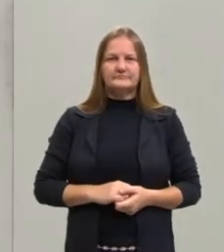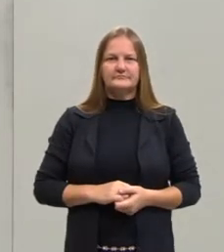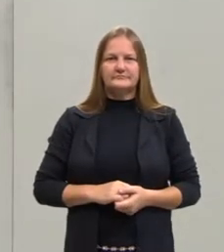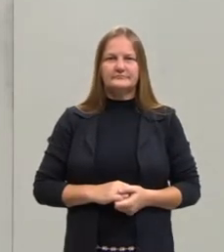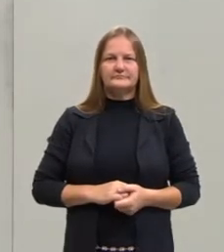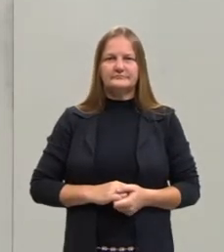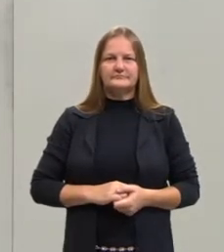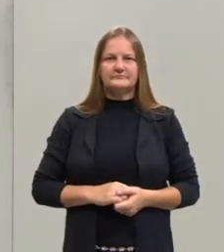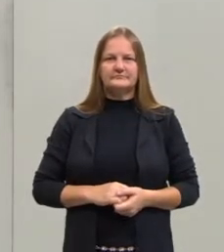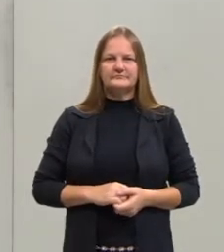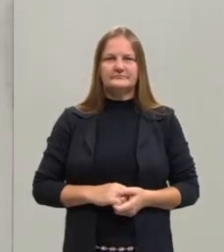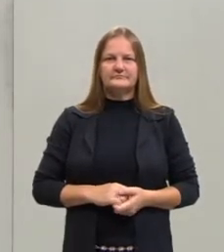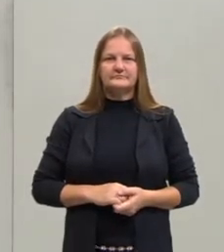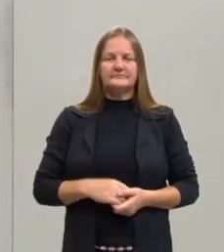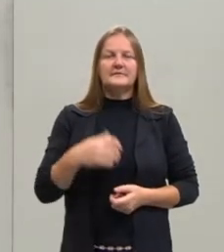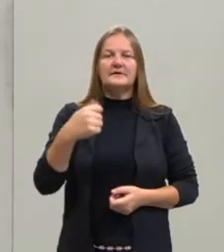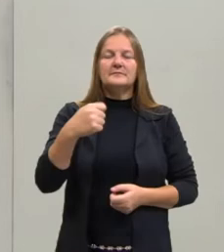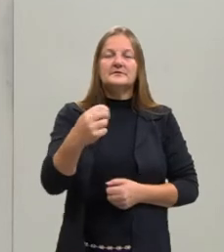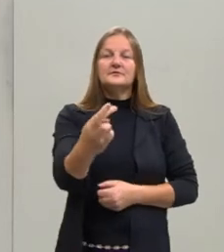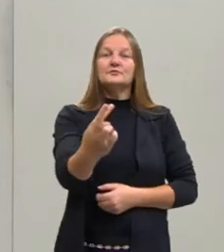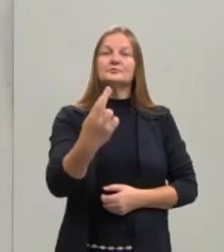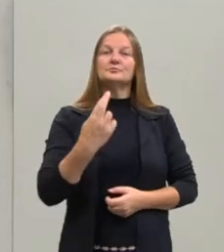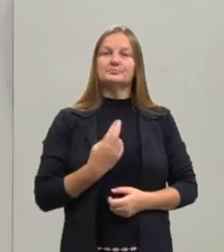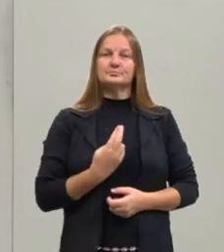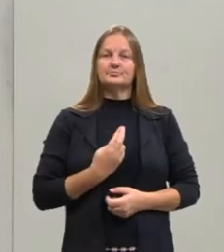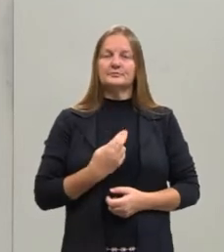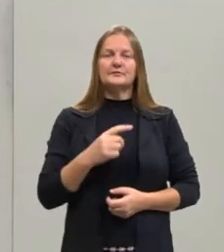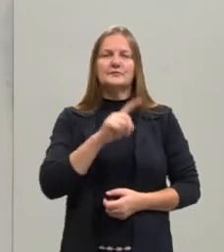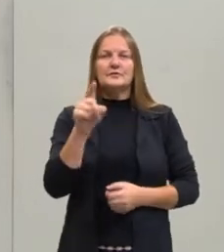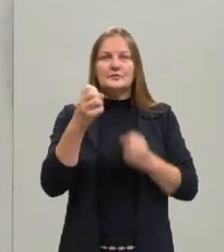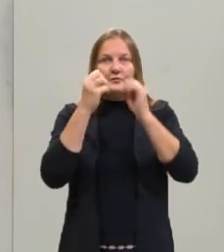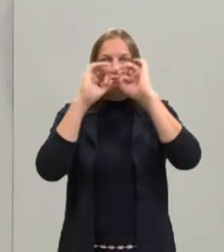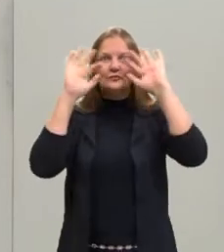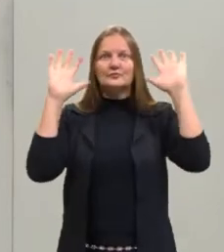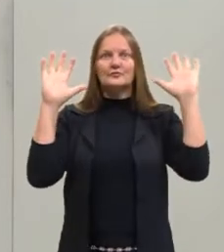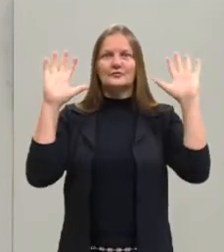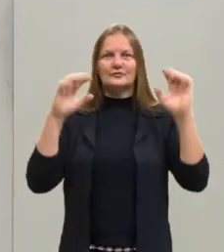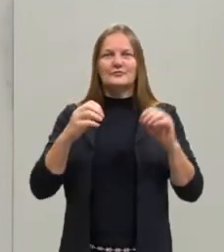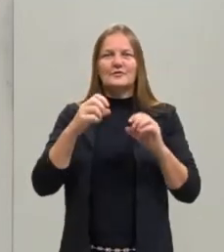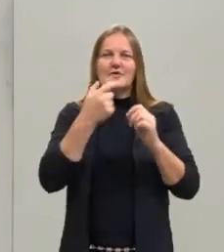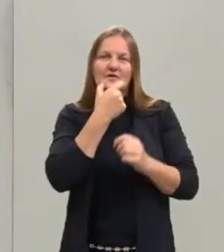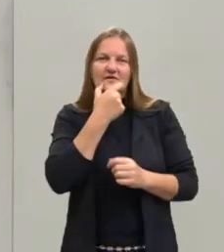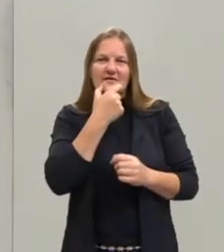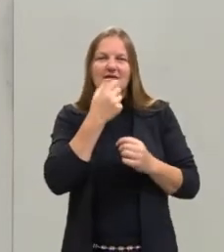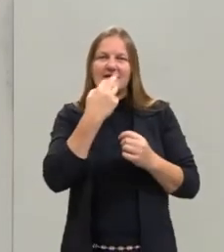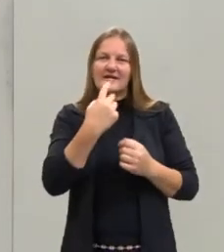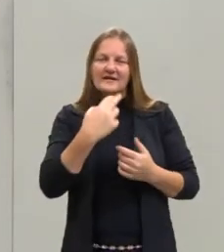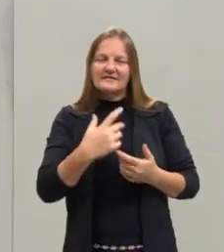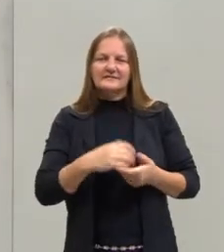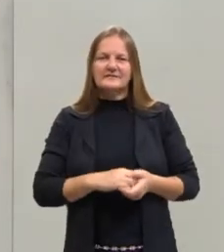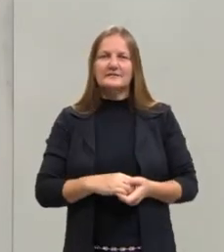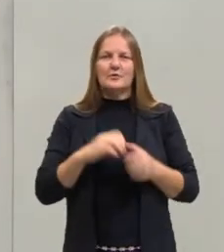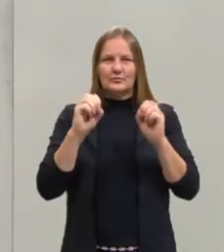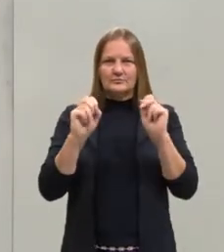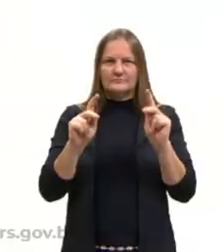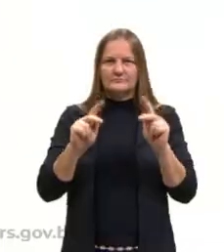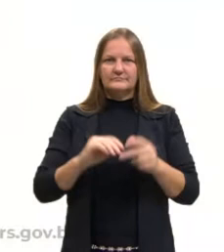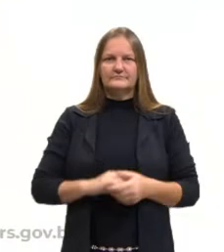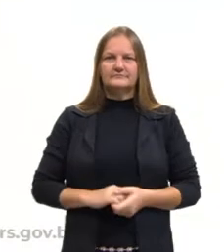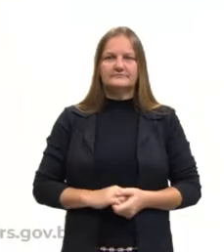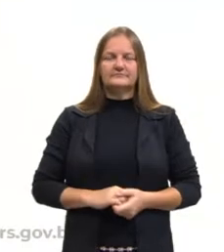feedback de vocês, preciso do retorno para ver se vocês estão compreendendo as aulas de inglês. Certo? Qualquer toque, por favor.